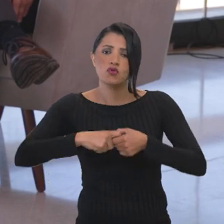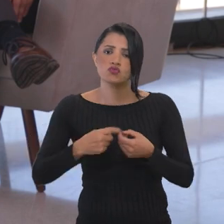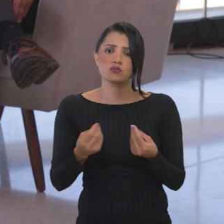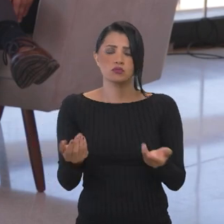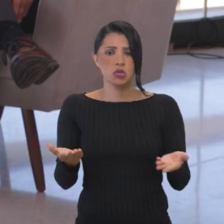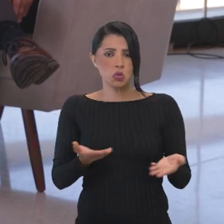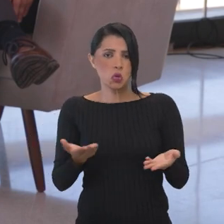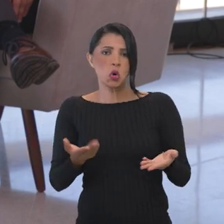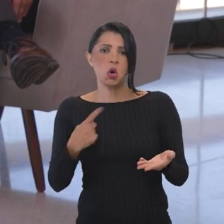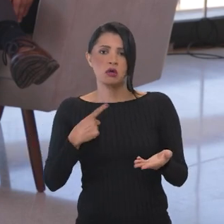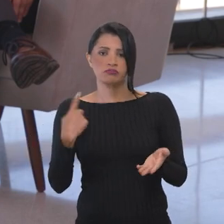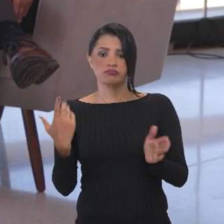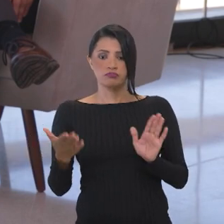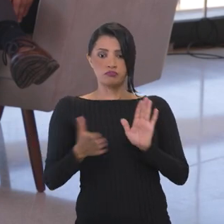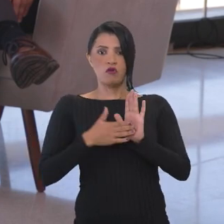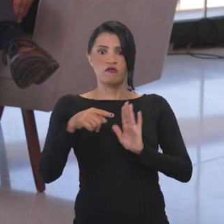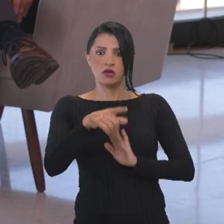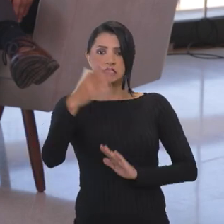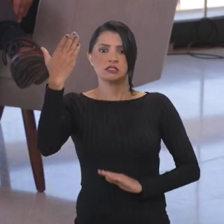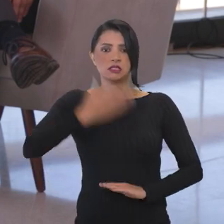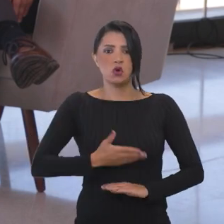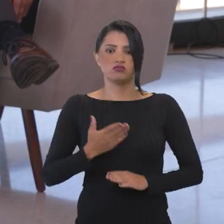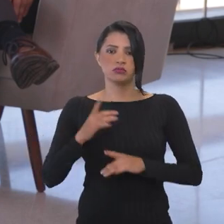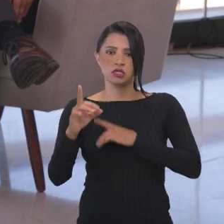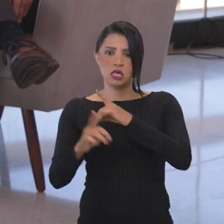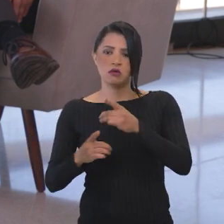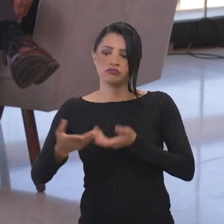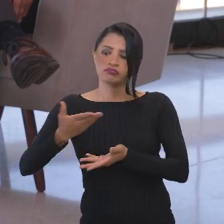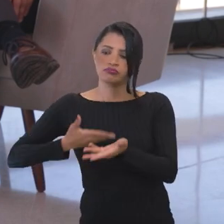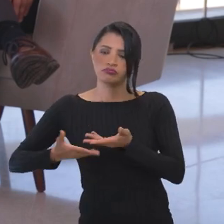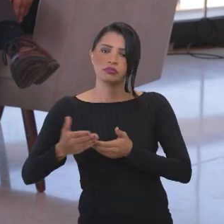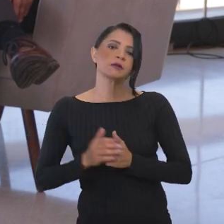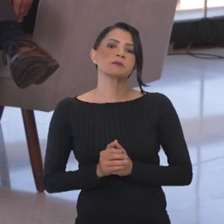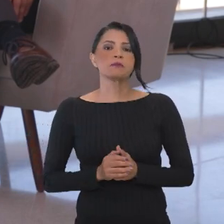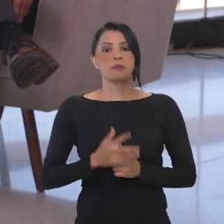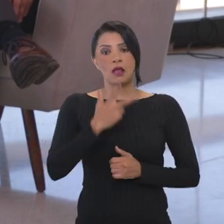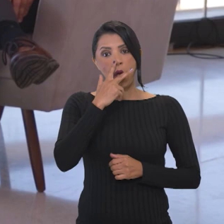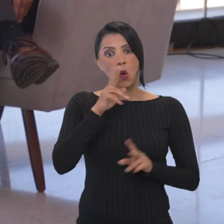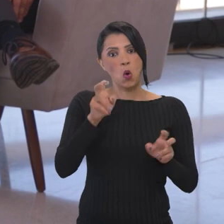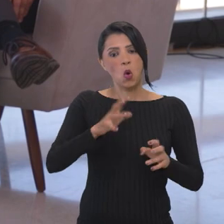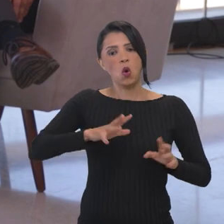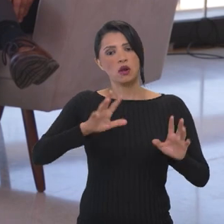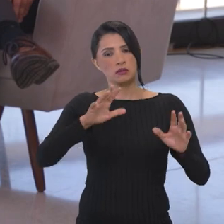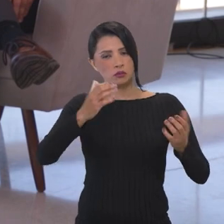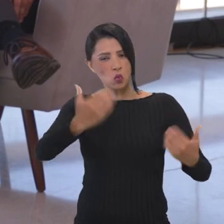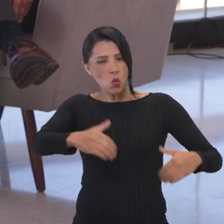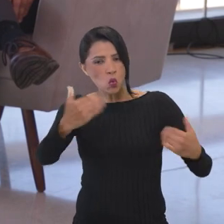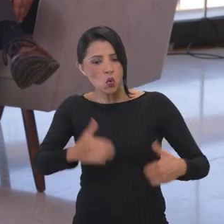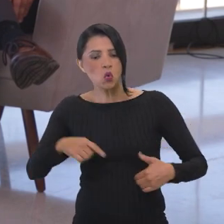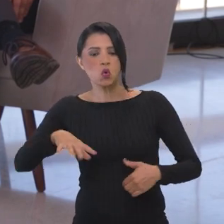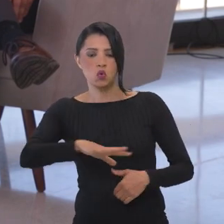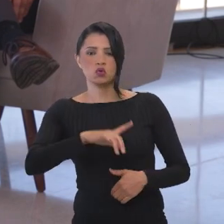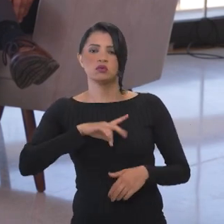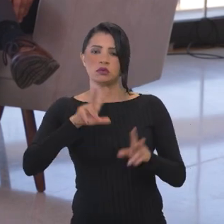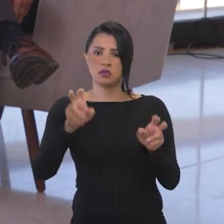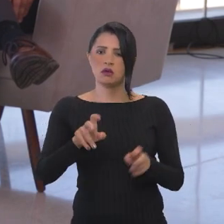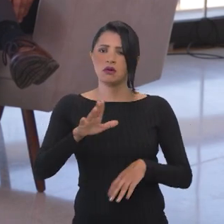retomar, uma comprovação dessa retomada do diálogo. E eu acho que de concurso é o mais importante até, porque